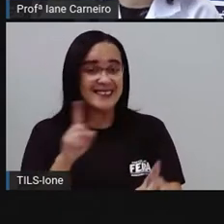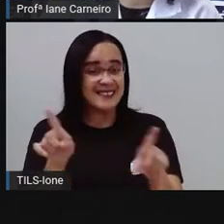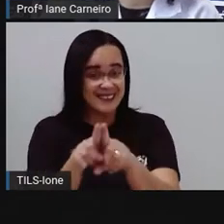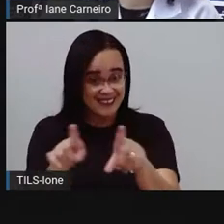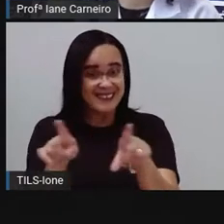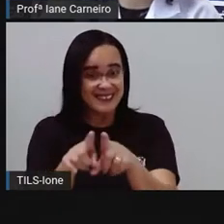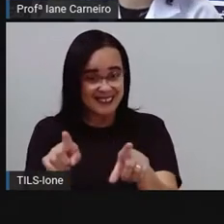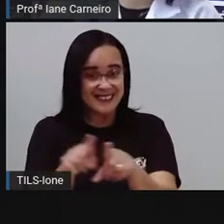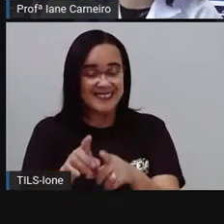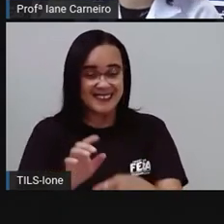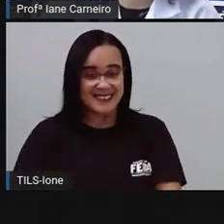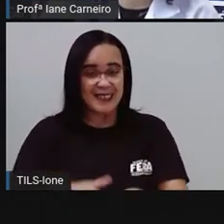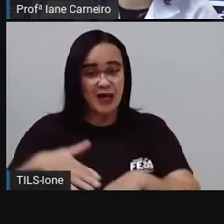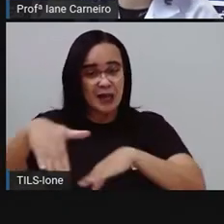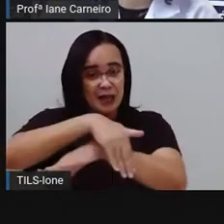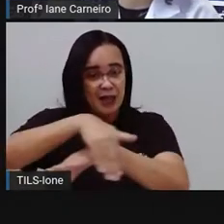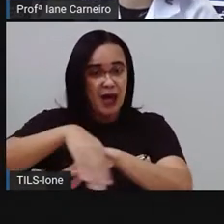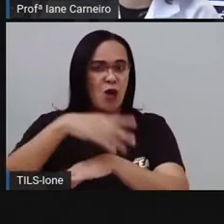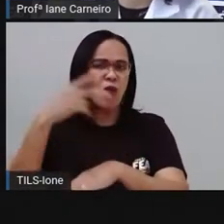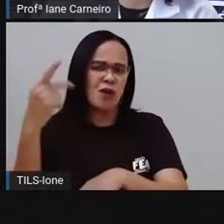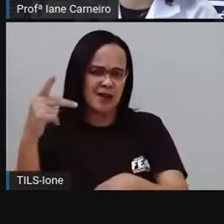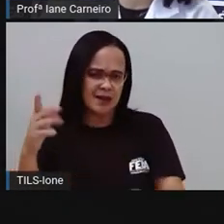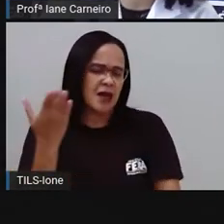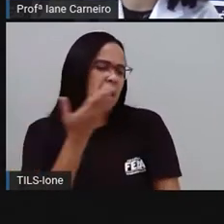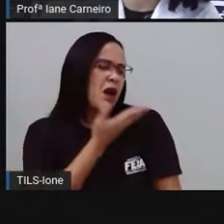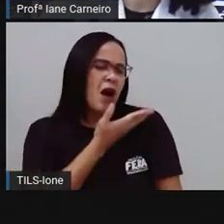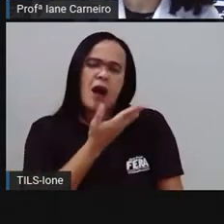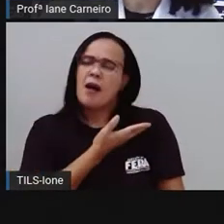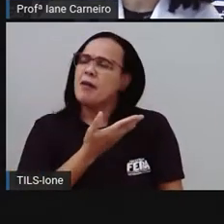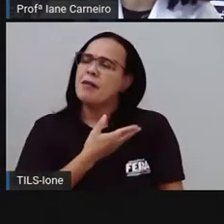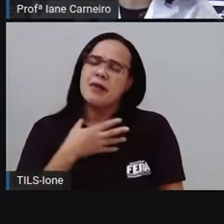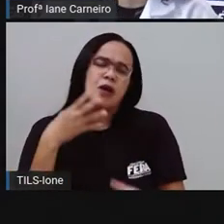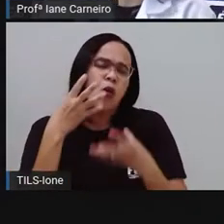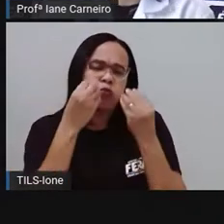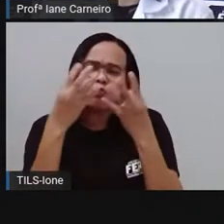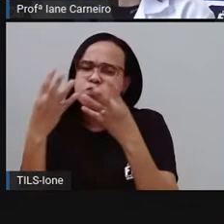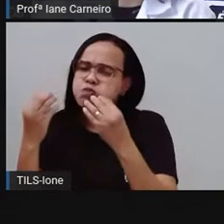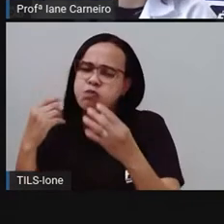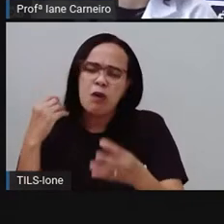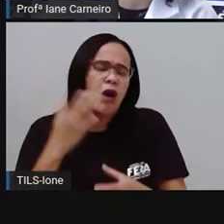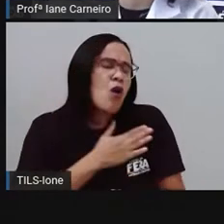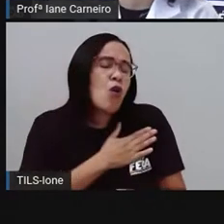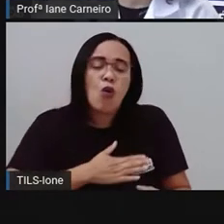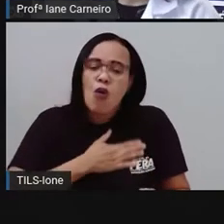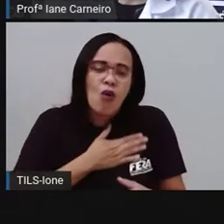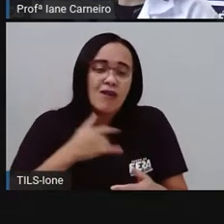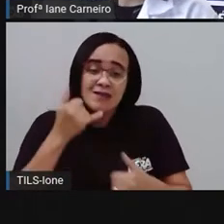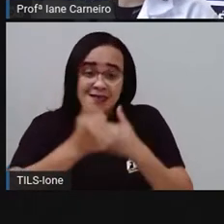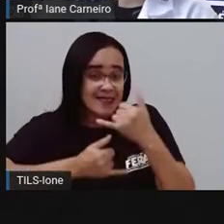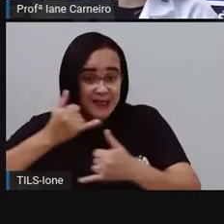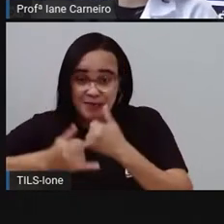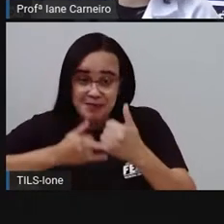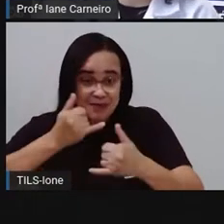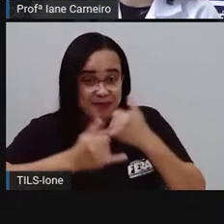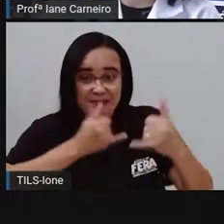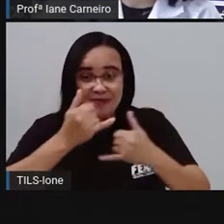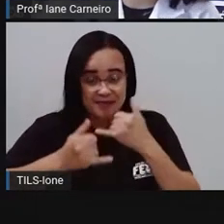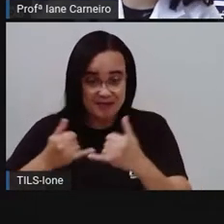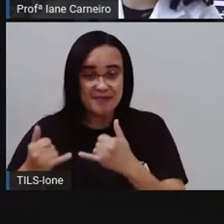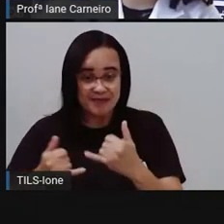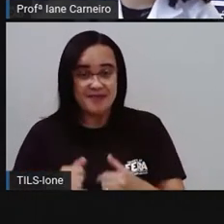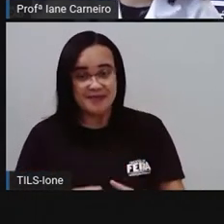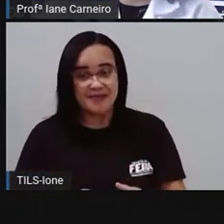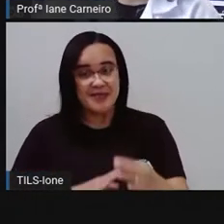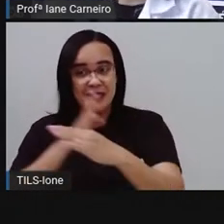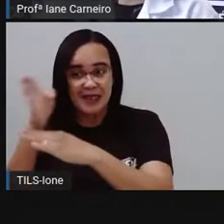Na minha rua tem muitos amigos. E a gente gosta muito de brincar. Uns nas casas dos outros. Um dia, se você passar lá